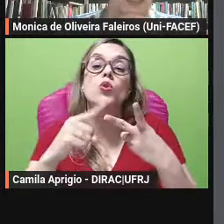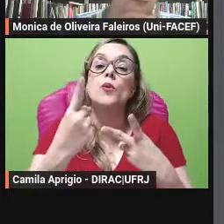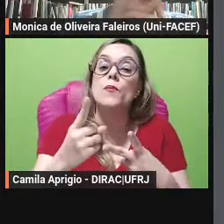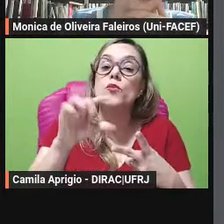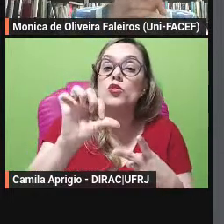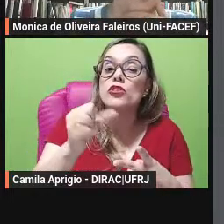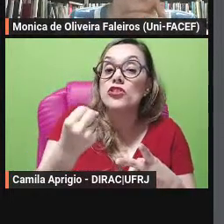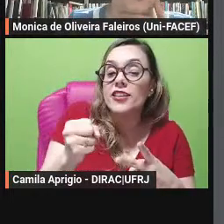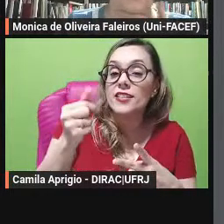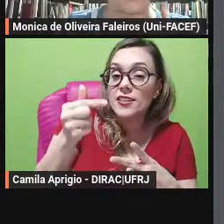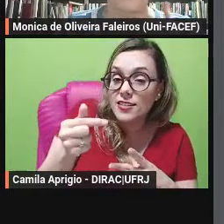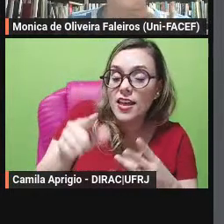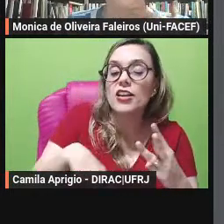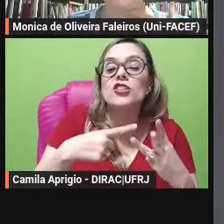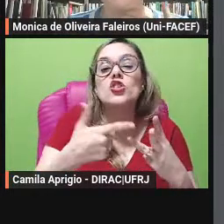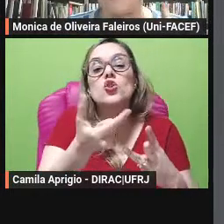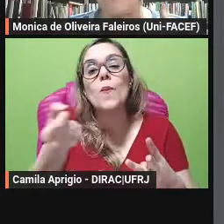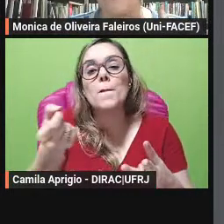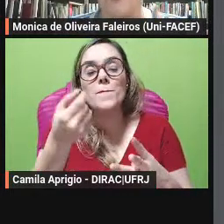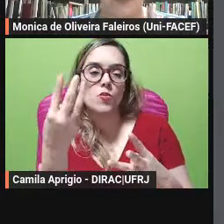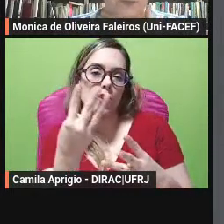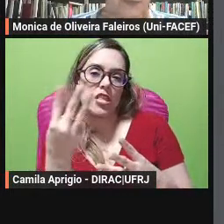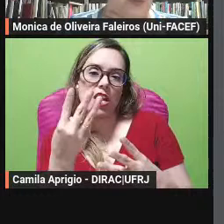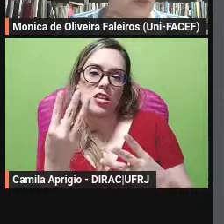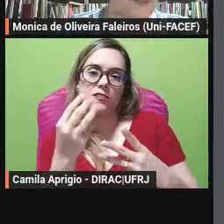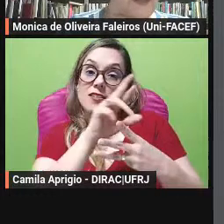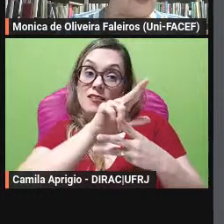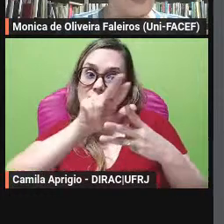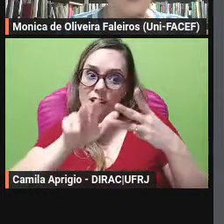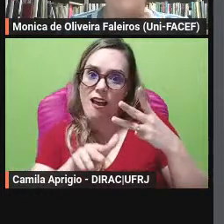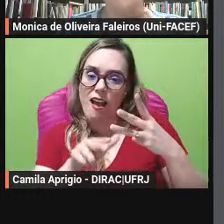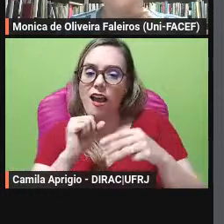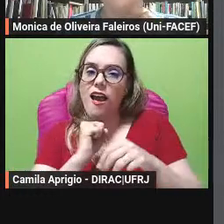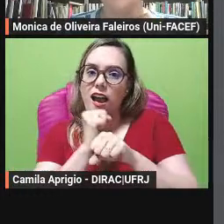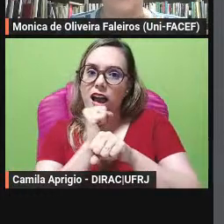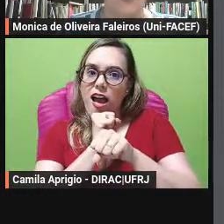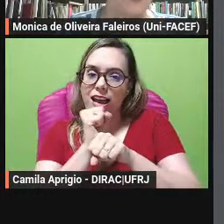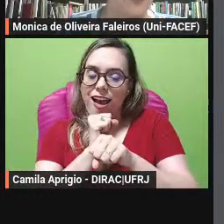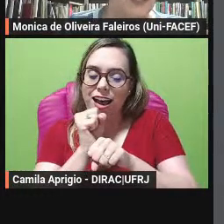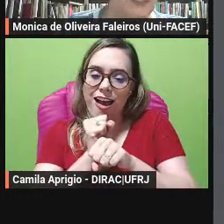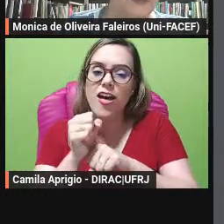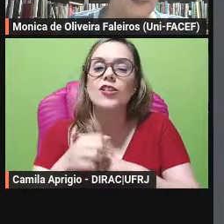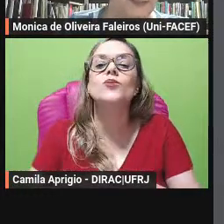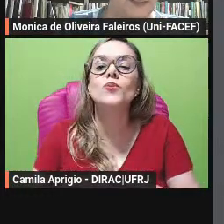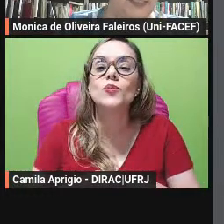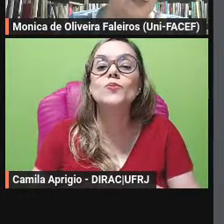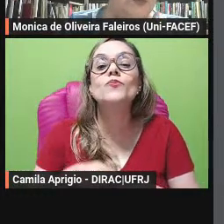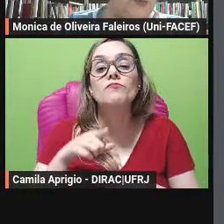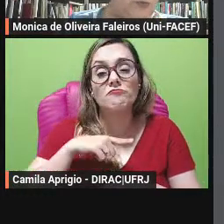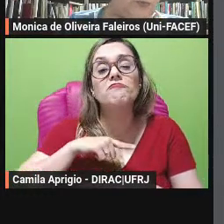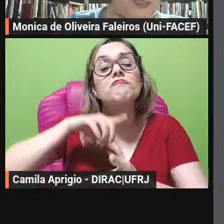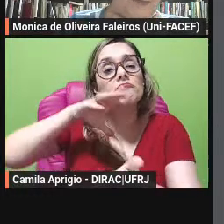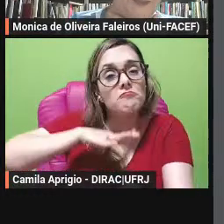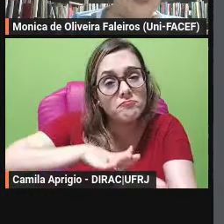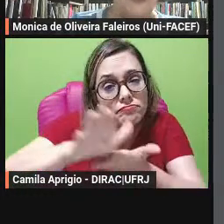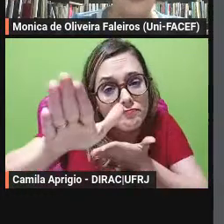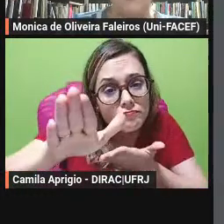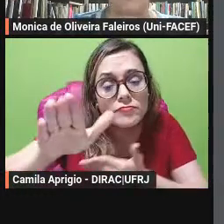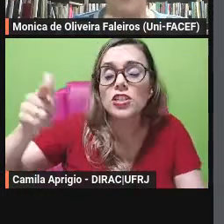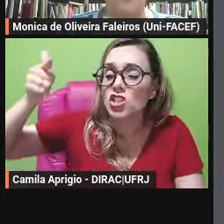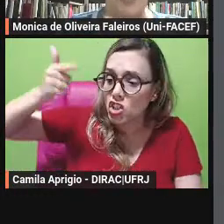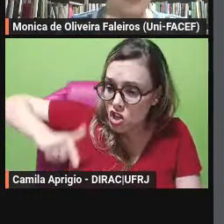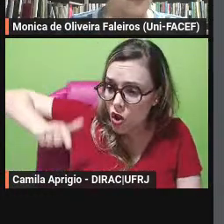edição das fábulas fabulosas foi 100 fábulas fabulosas publicada em 2003 neste volume a